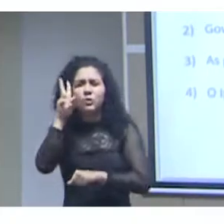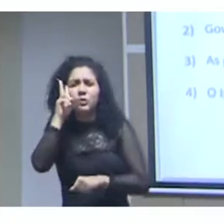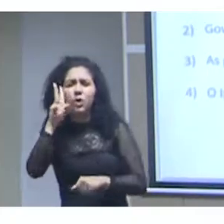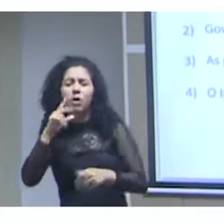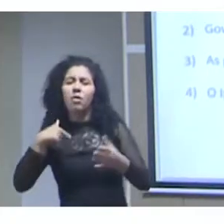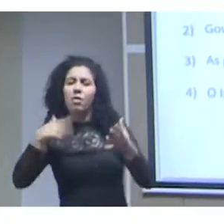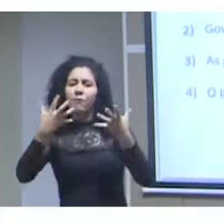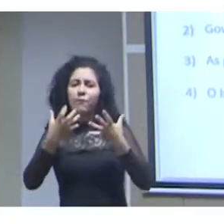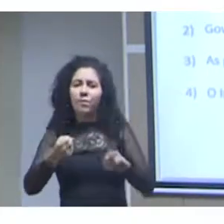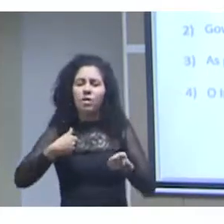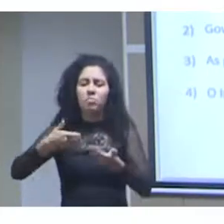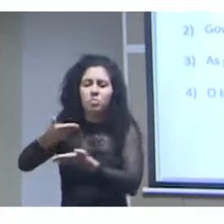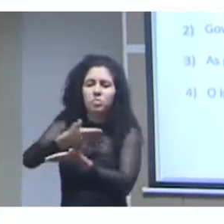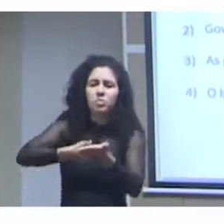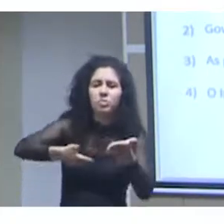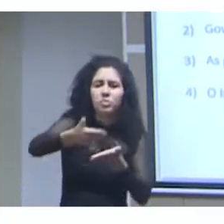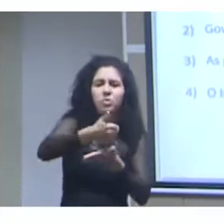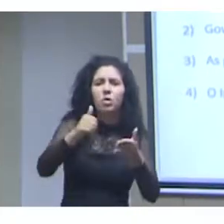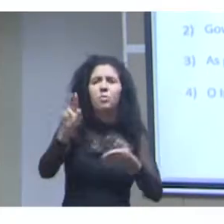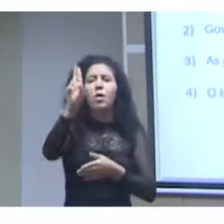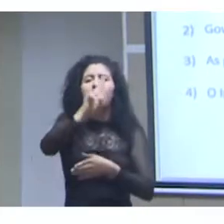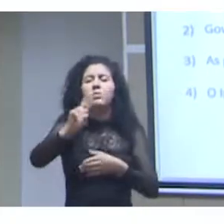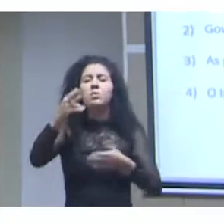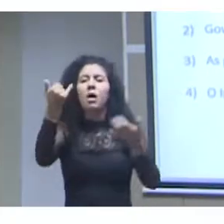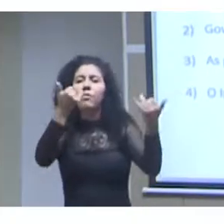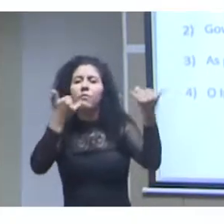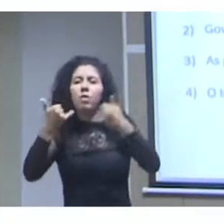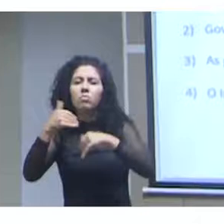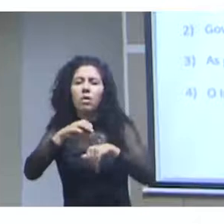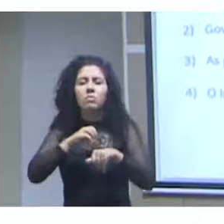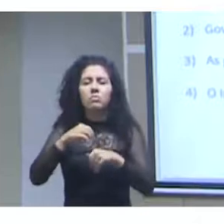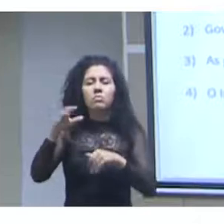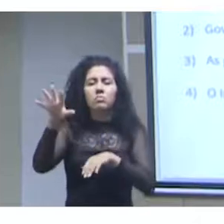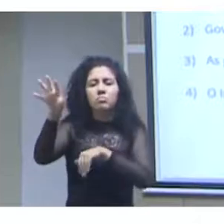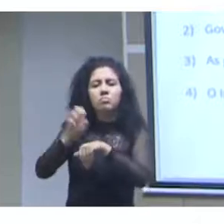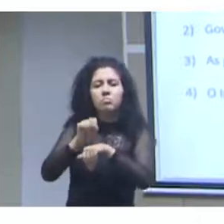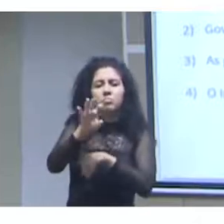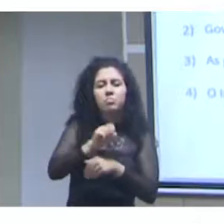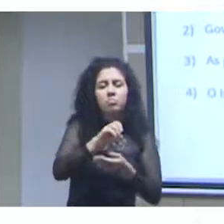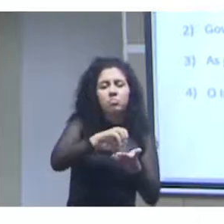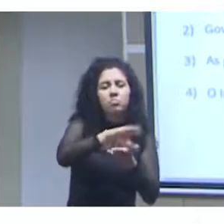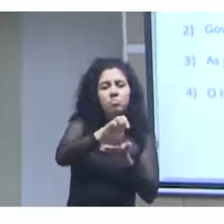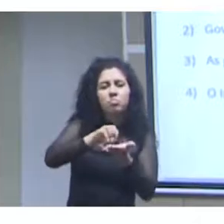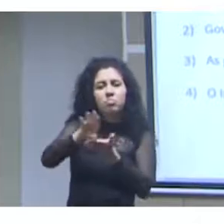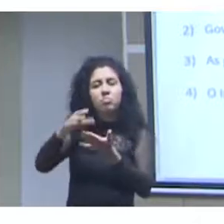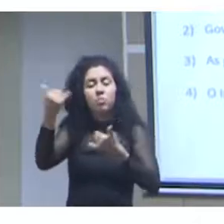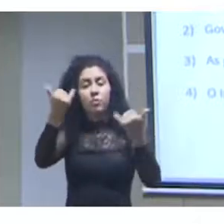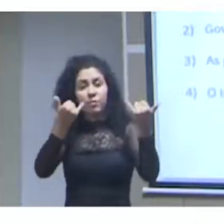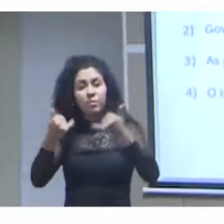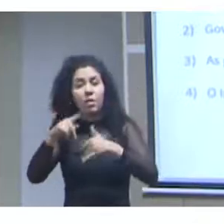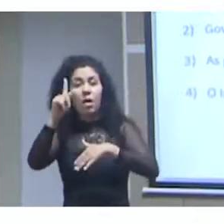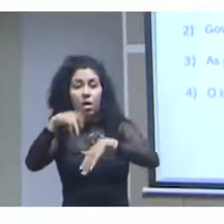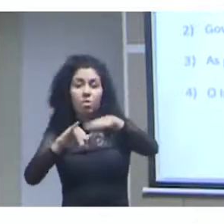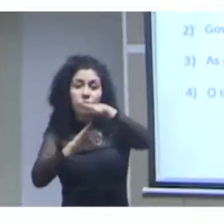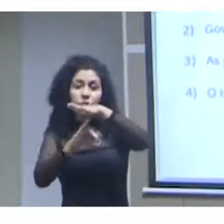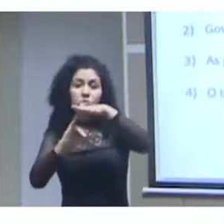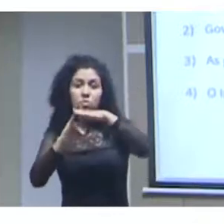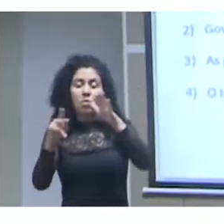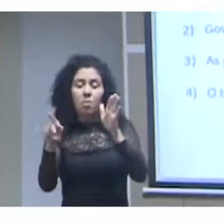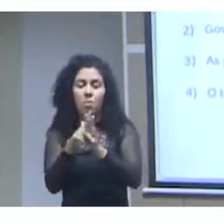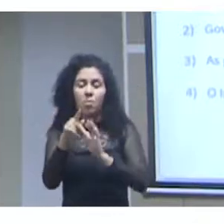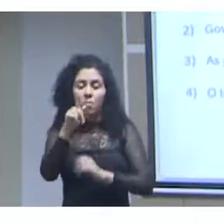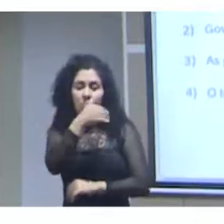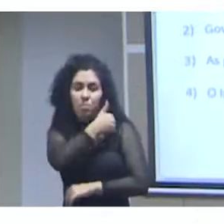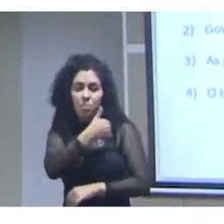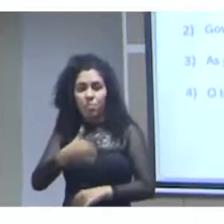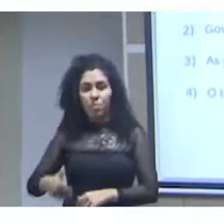em compartilhamento em uso de dados dentro do governo afinal o IPEA é uma instituição pública